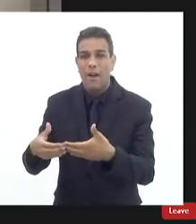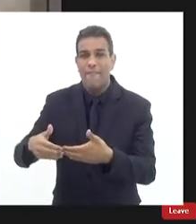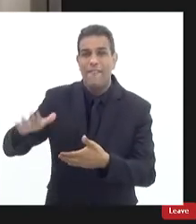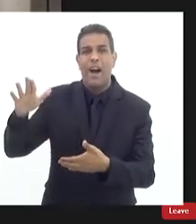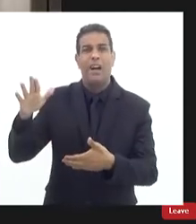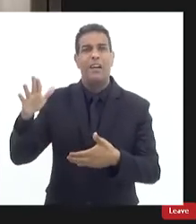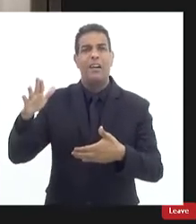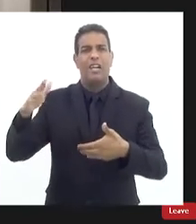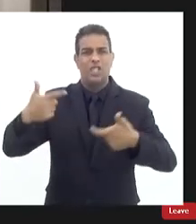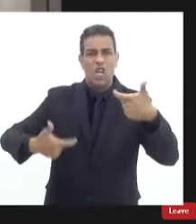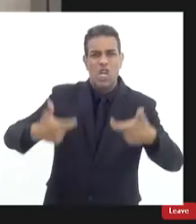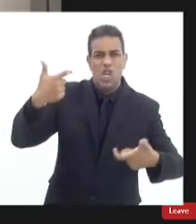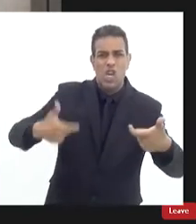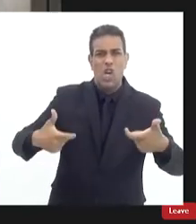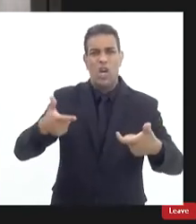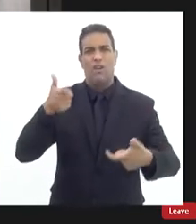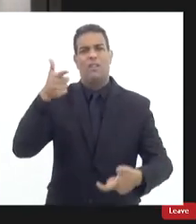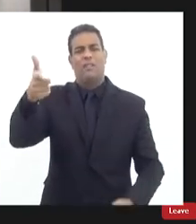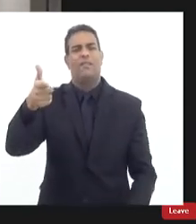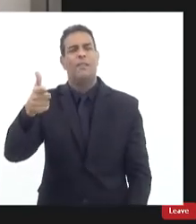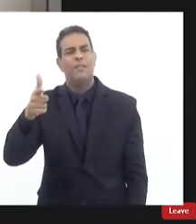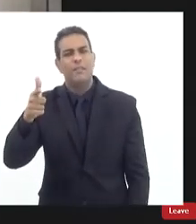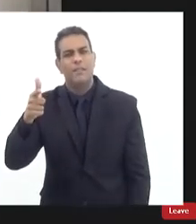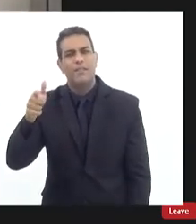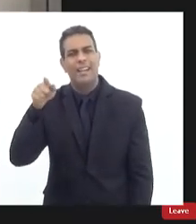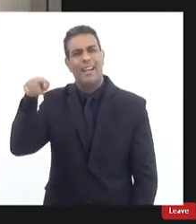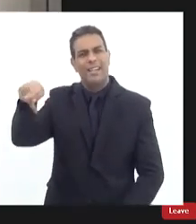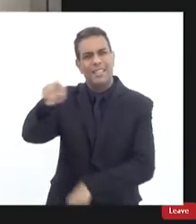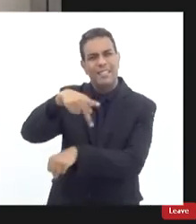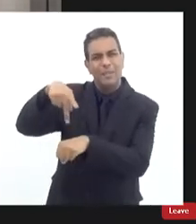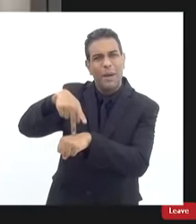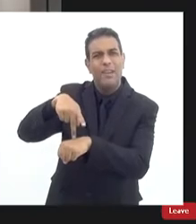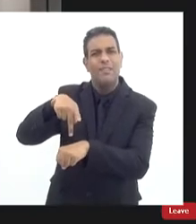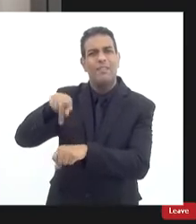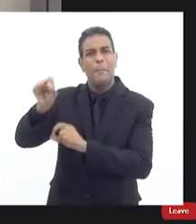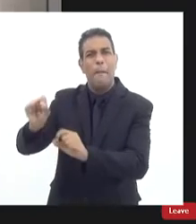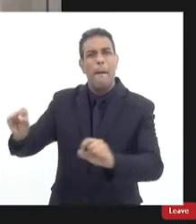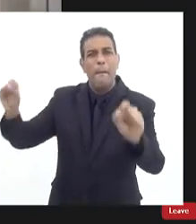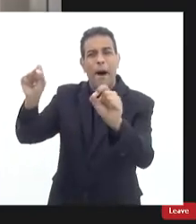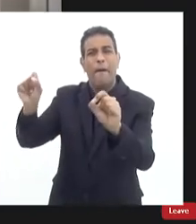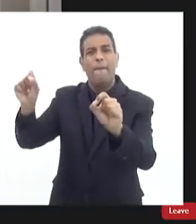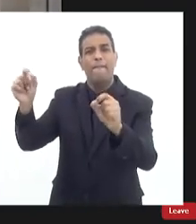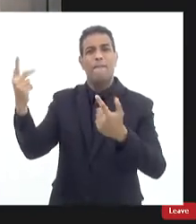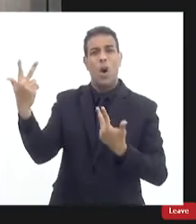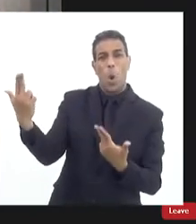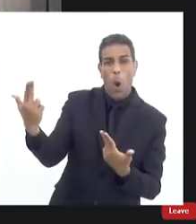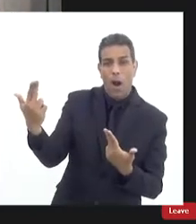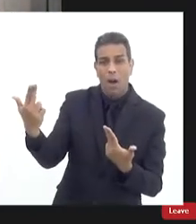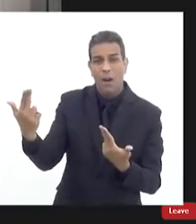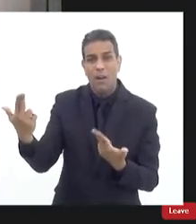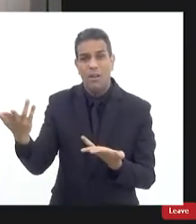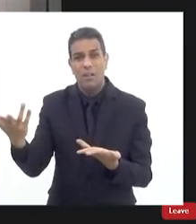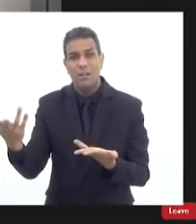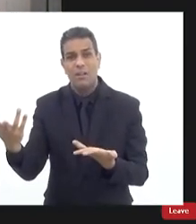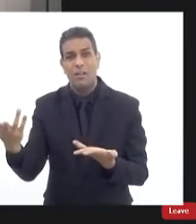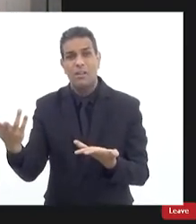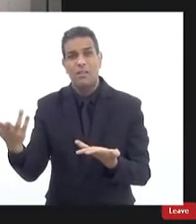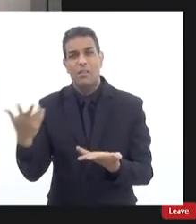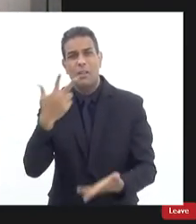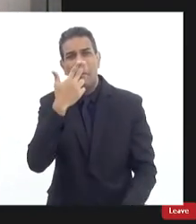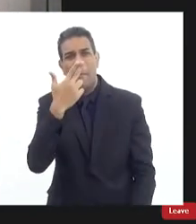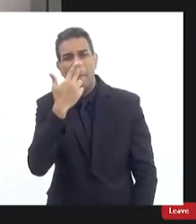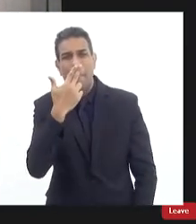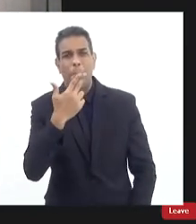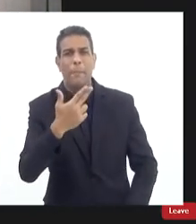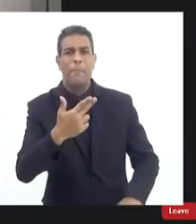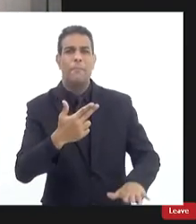guerra você vai agora para o Afeganistão as mesmas armas que eles utilizam lá nós estamos utilizando aqui então aí você olha para a legítima defesa no artigo